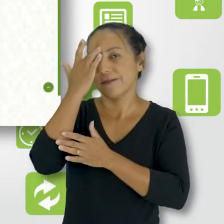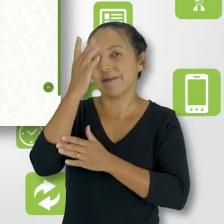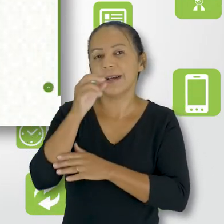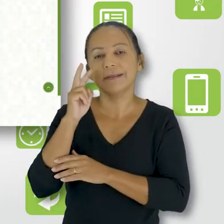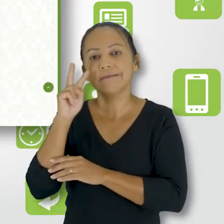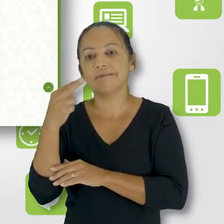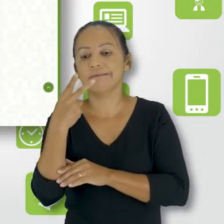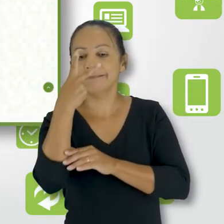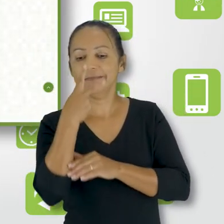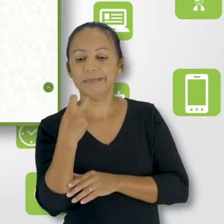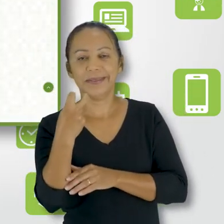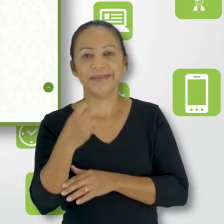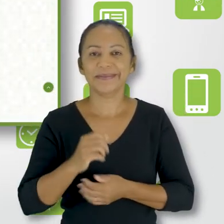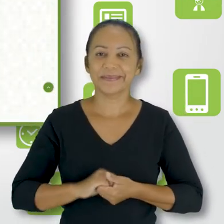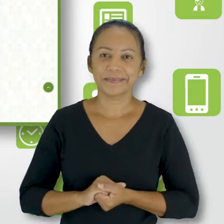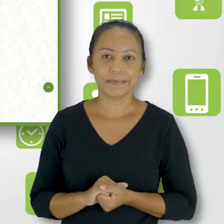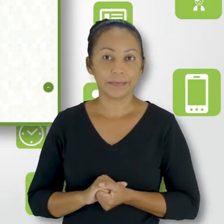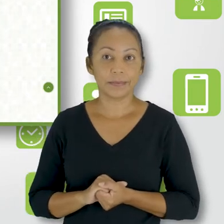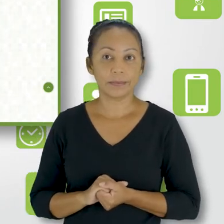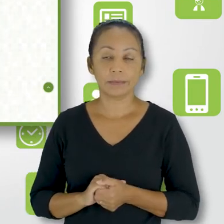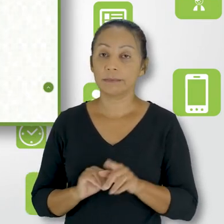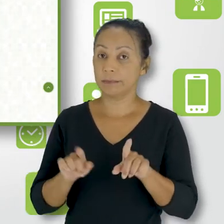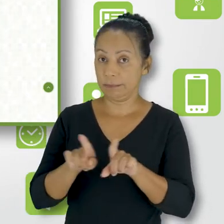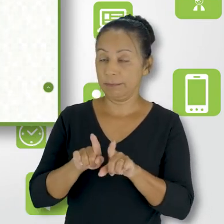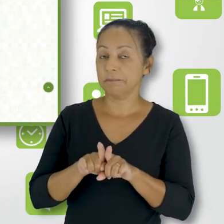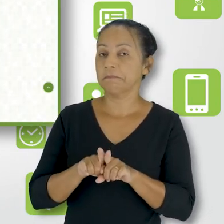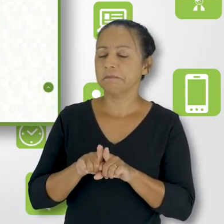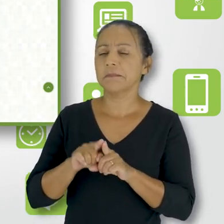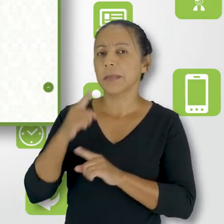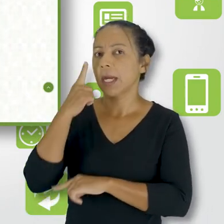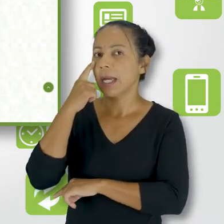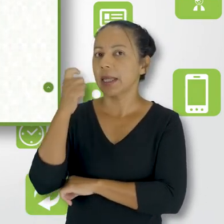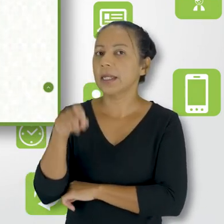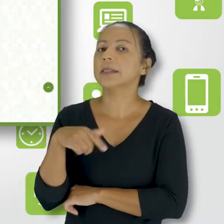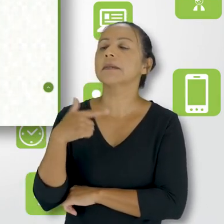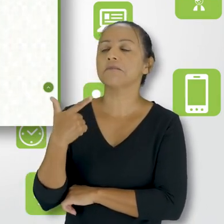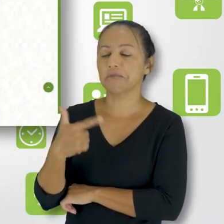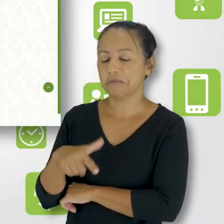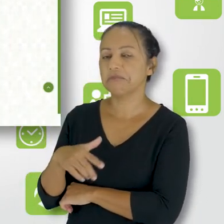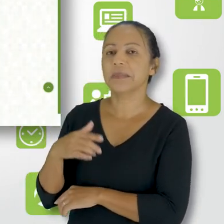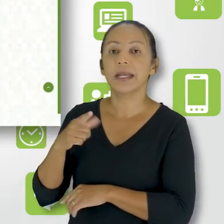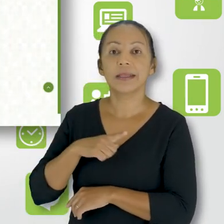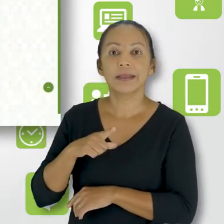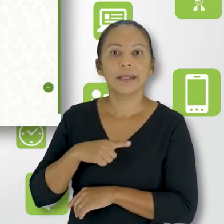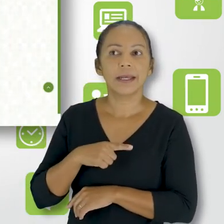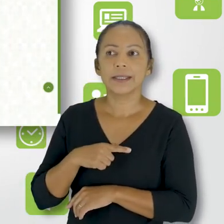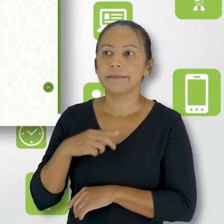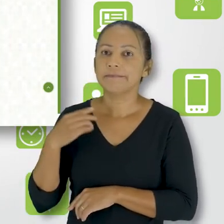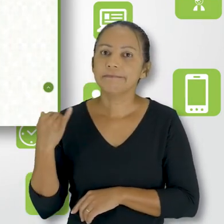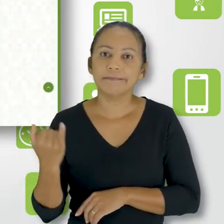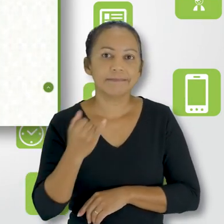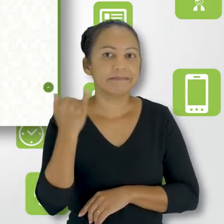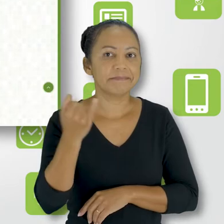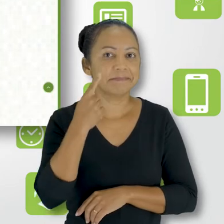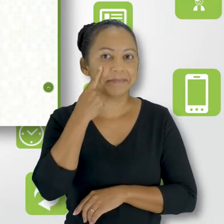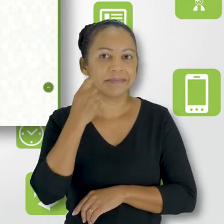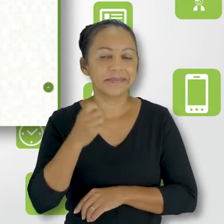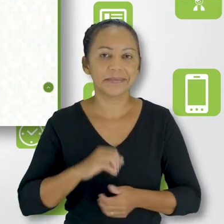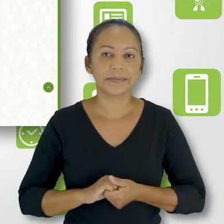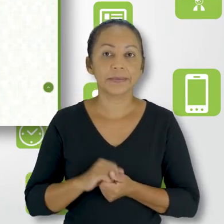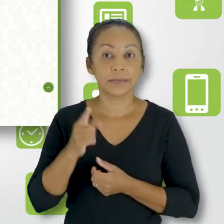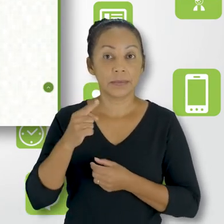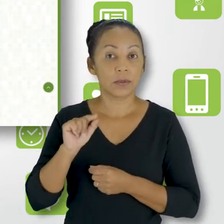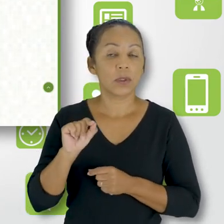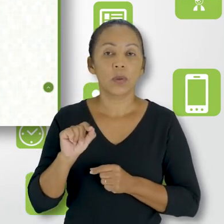mundo saber quem é você, tá certo? Uma última coisa bem interessante, você tem vários outros campos, mas uma última coisa bem